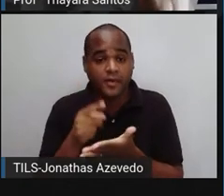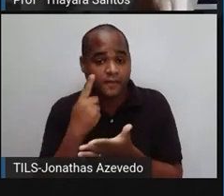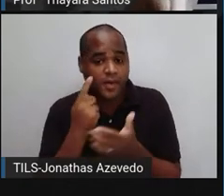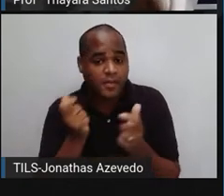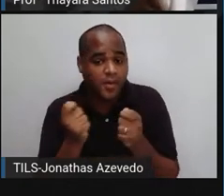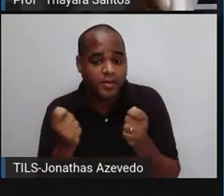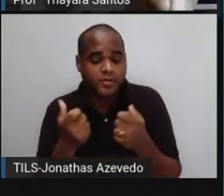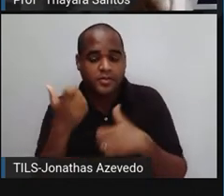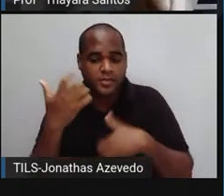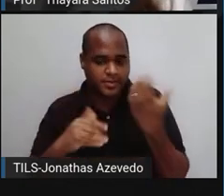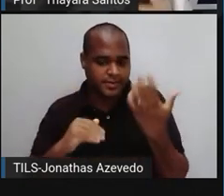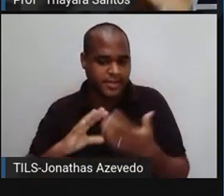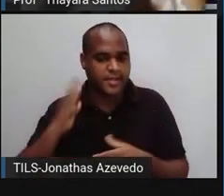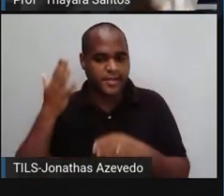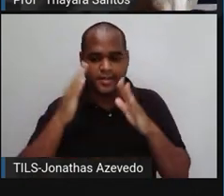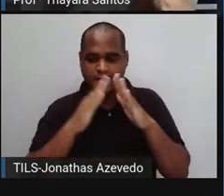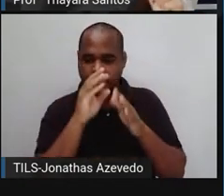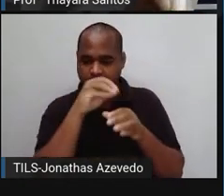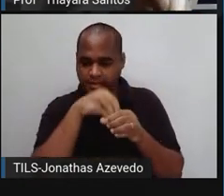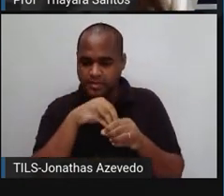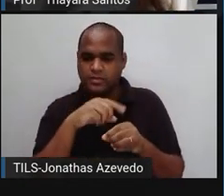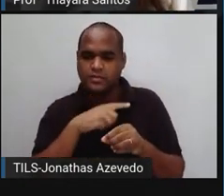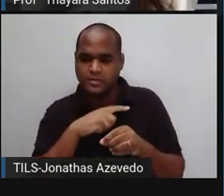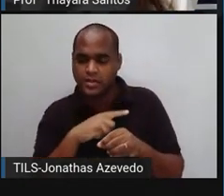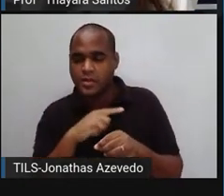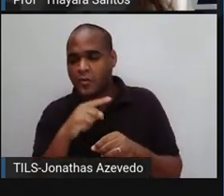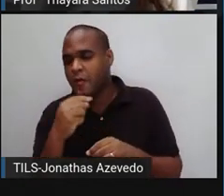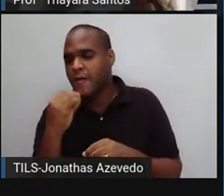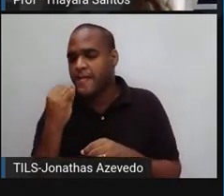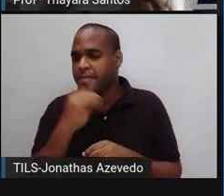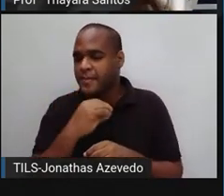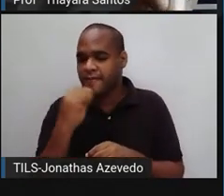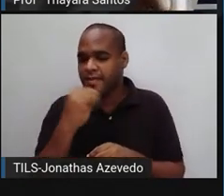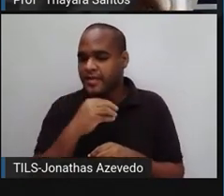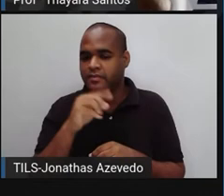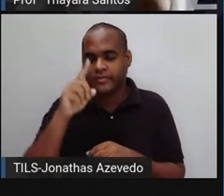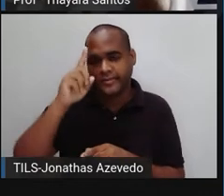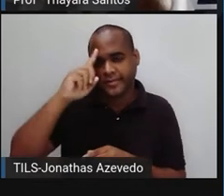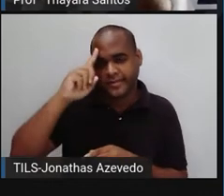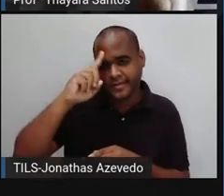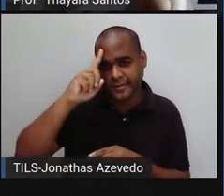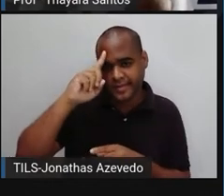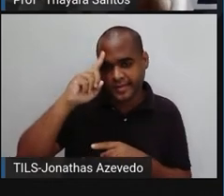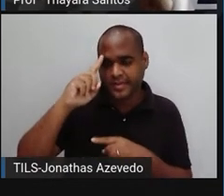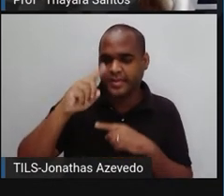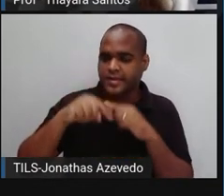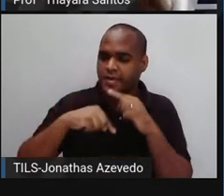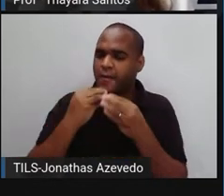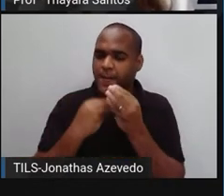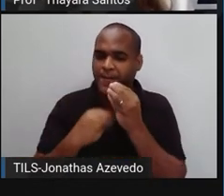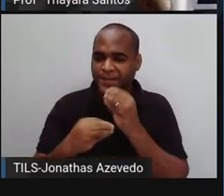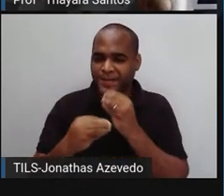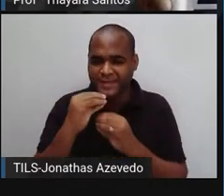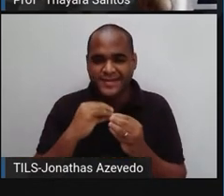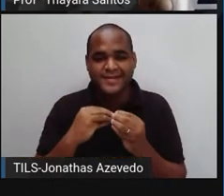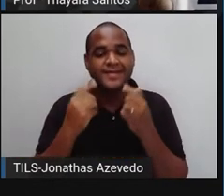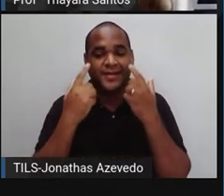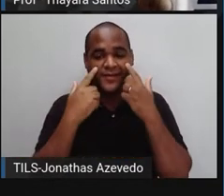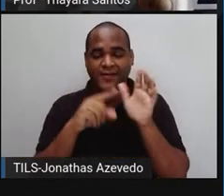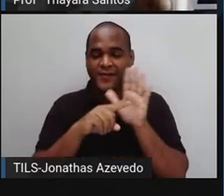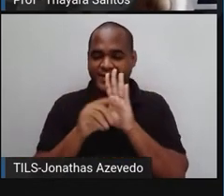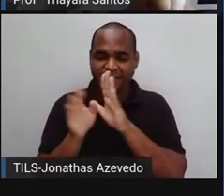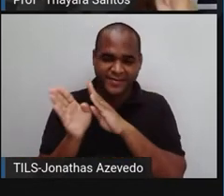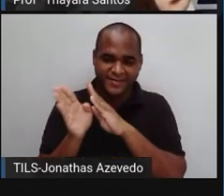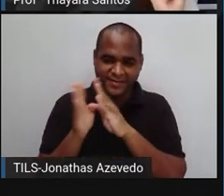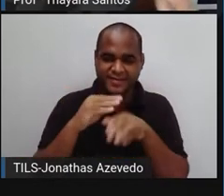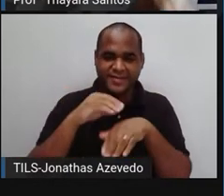de fazer isso dentro da nossa casa ou não, e reaproveitando aquilo que a gente consome no nosso dia a dia. Então, pra isso, eu trouxe esse vídeo pra